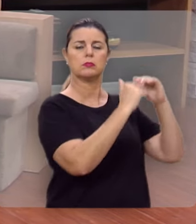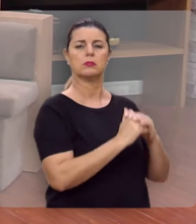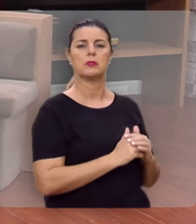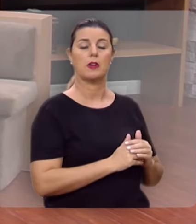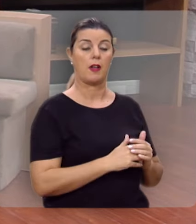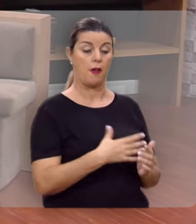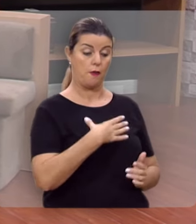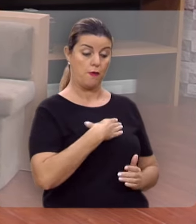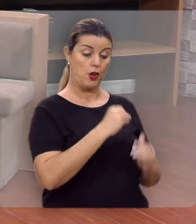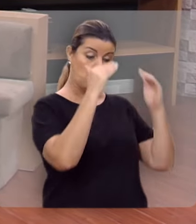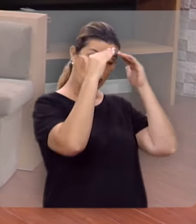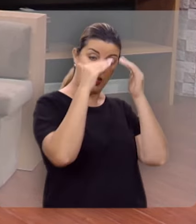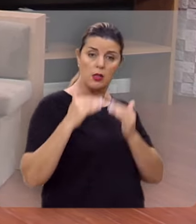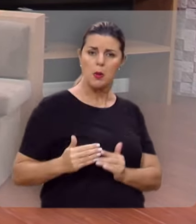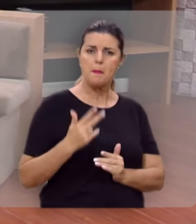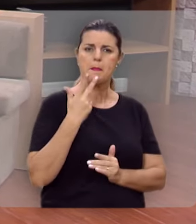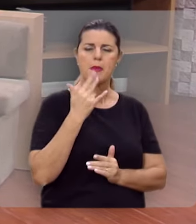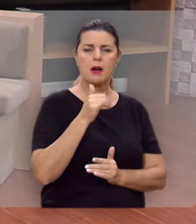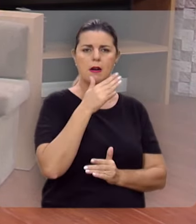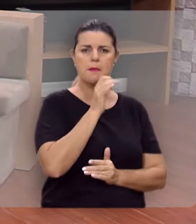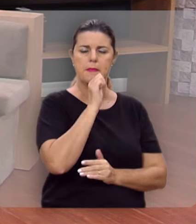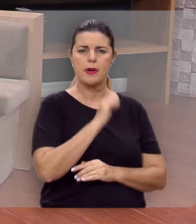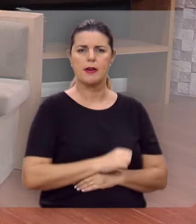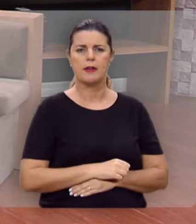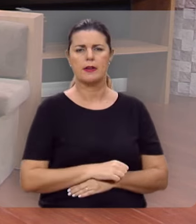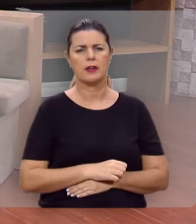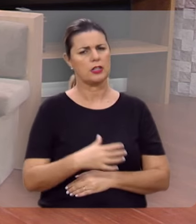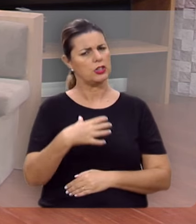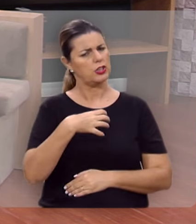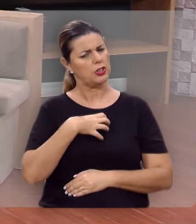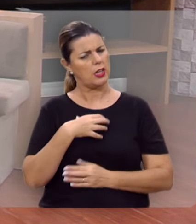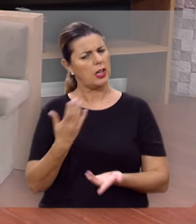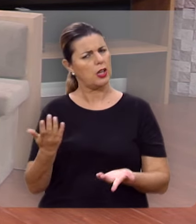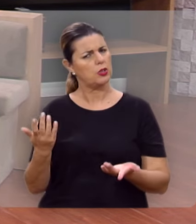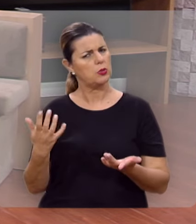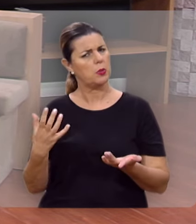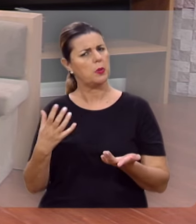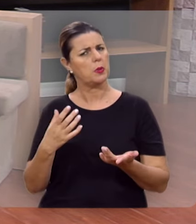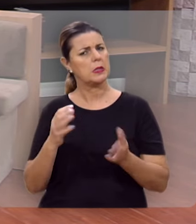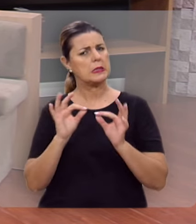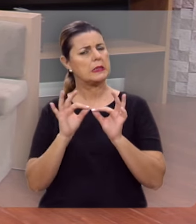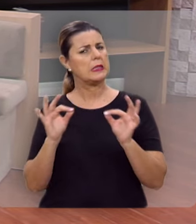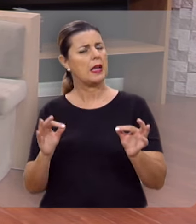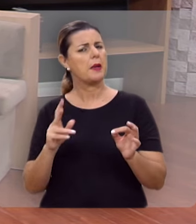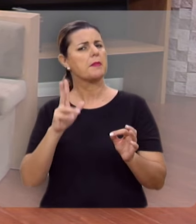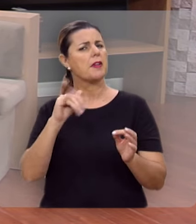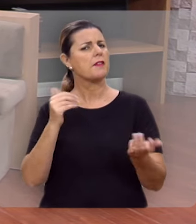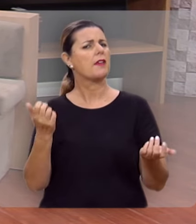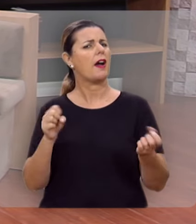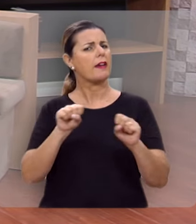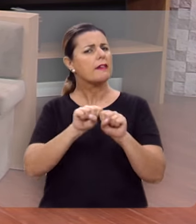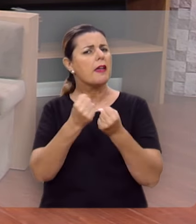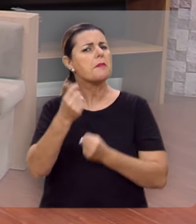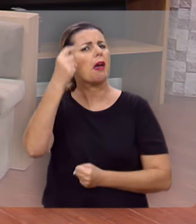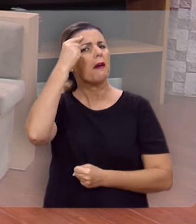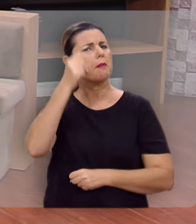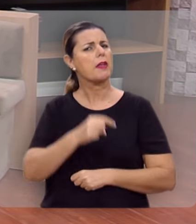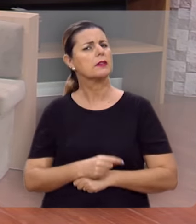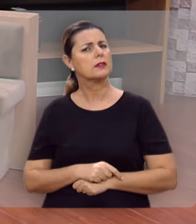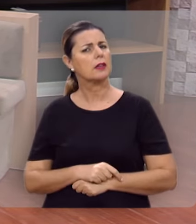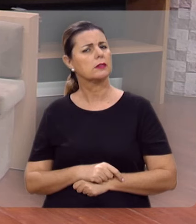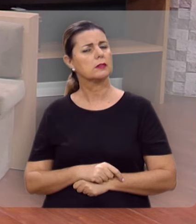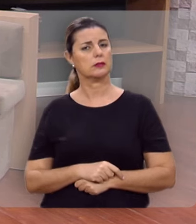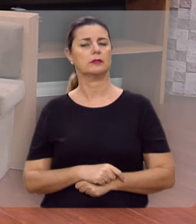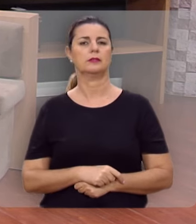Filho que desobedece pai e mãe, numa linguagem bem popular brasileira, vai quebrar a cabeça na rua.